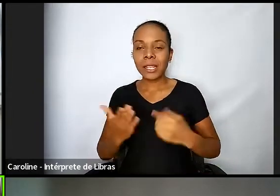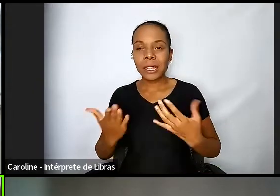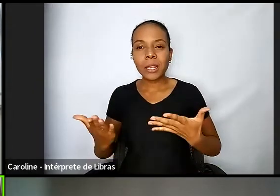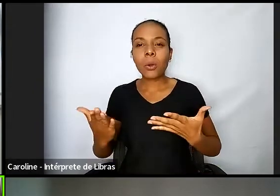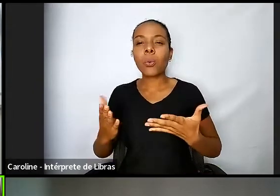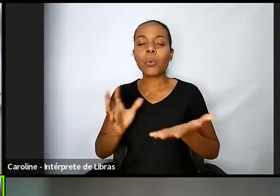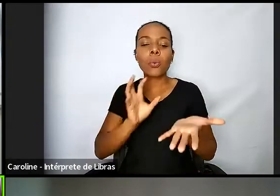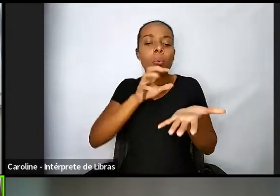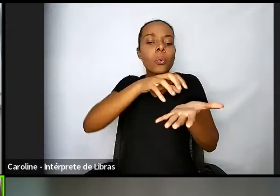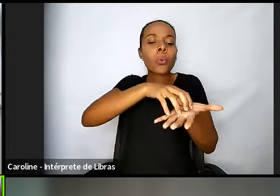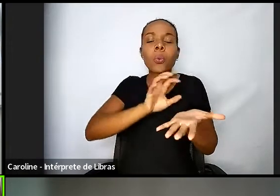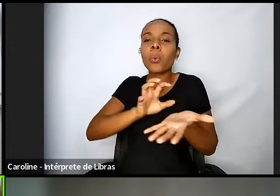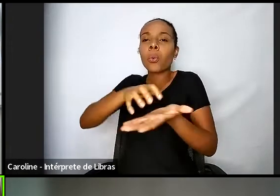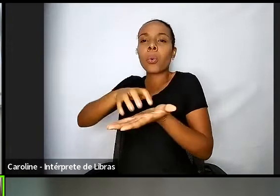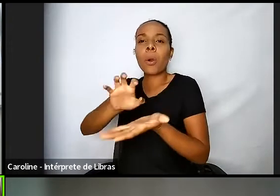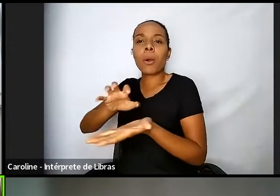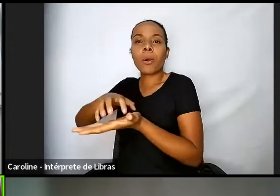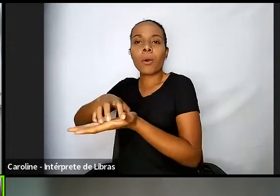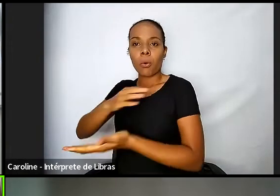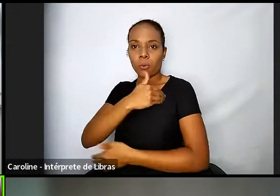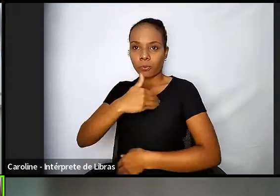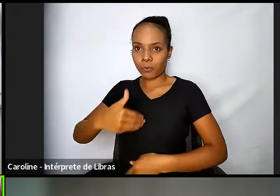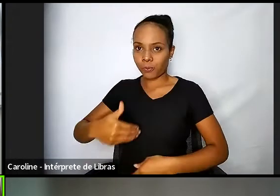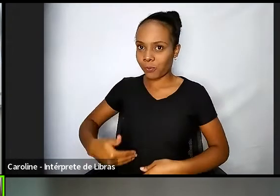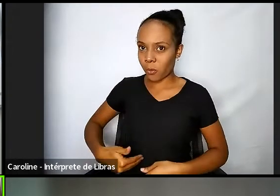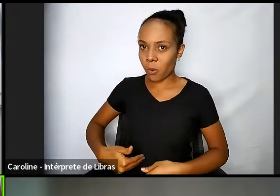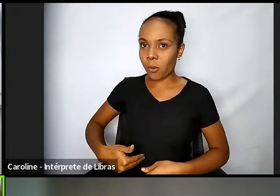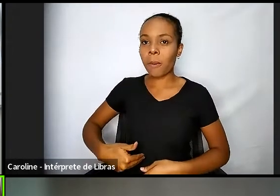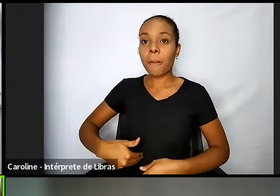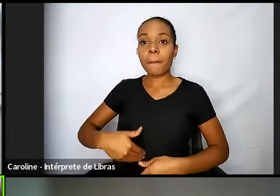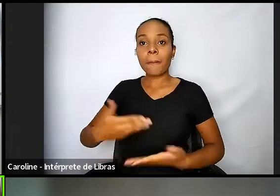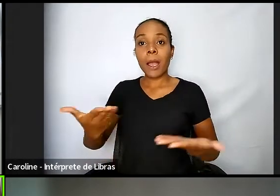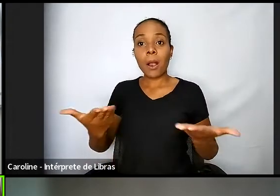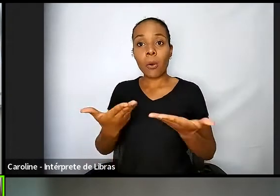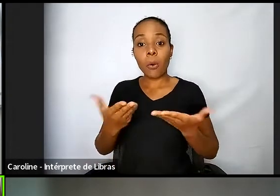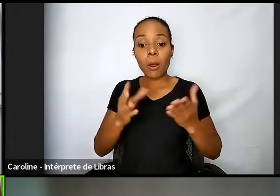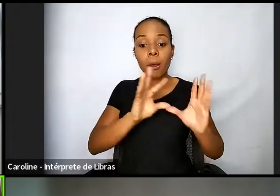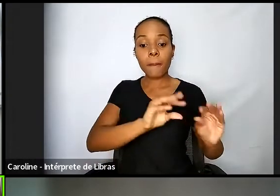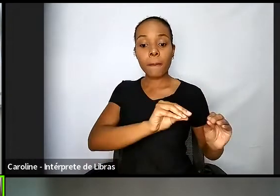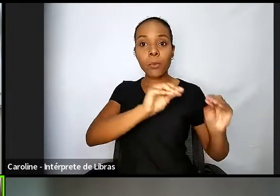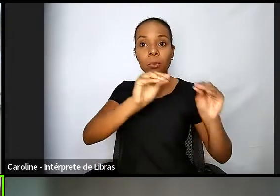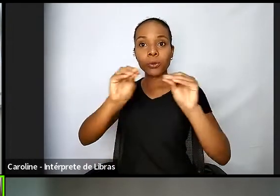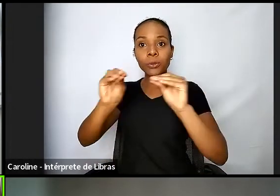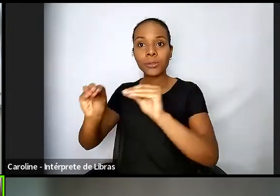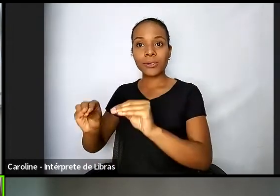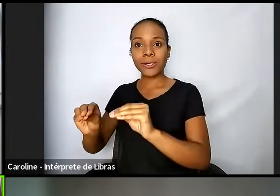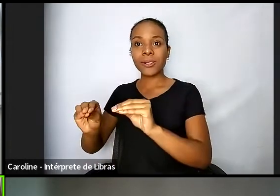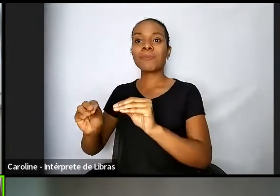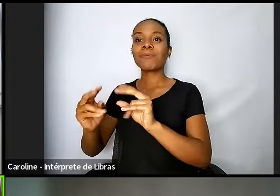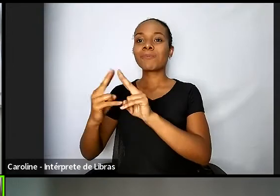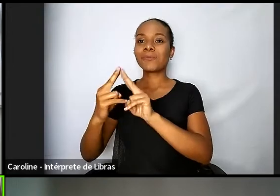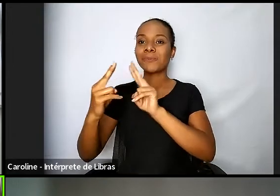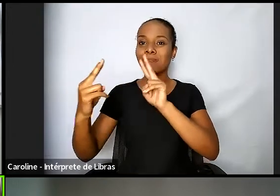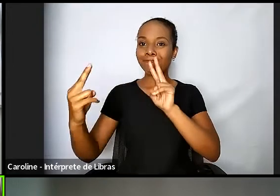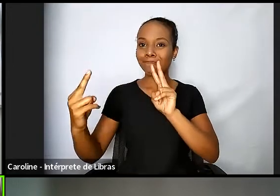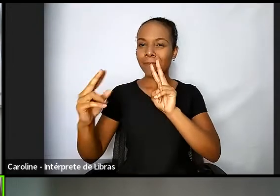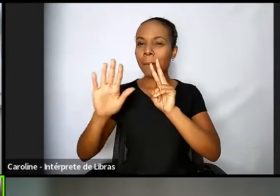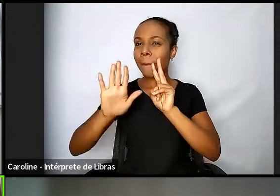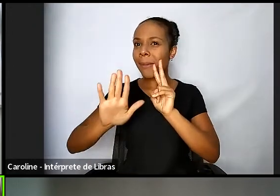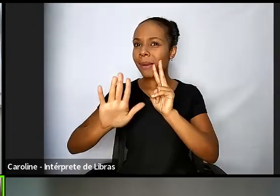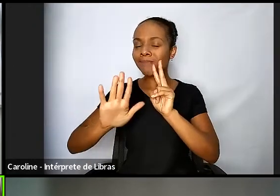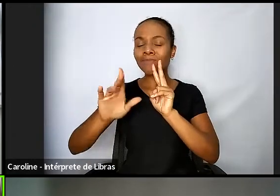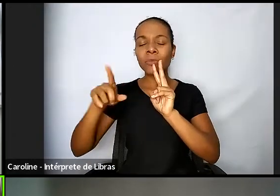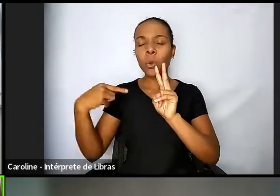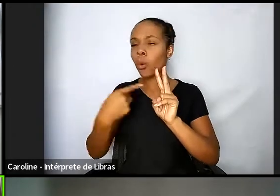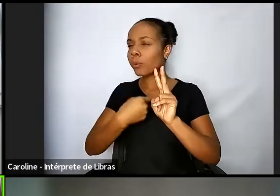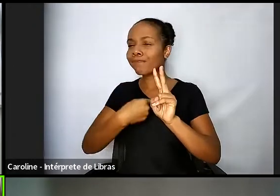para o sistema digital, e nós não podemos esquecer, não